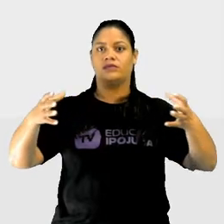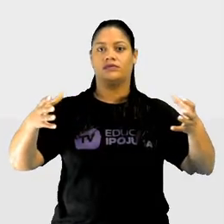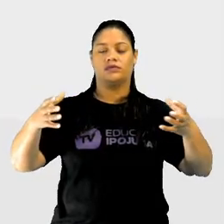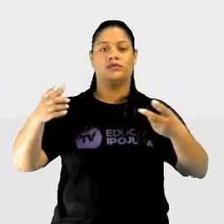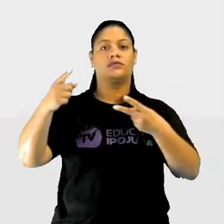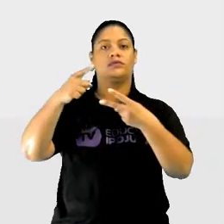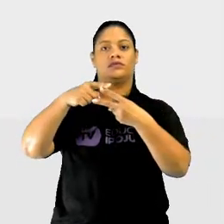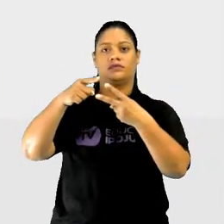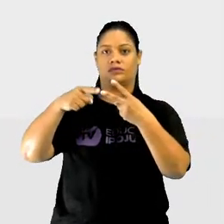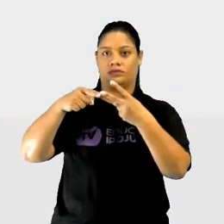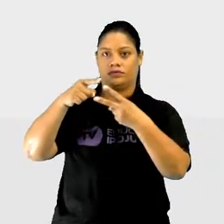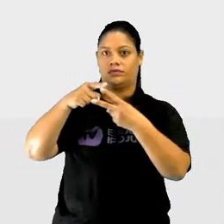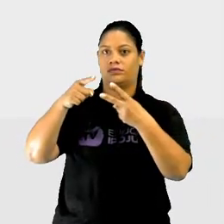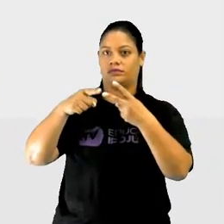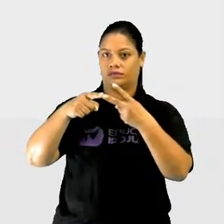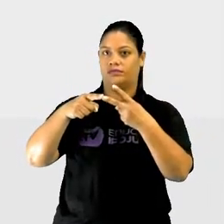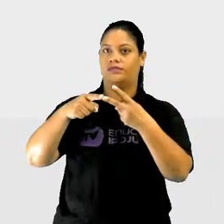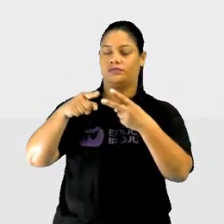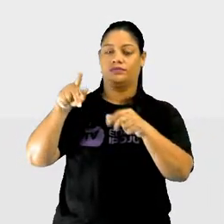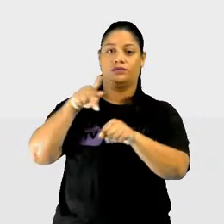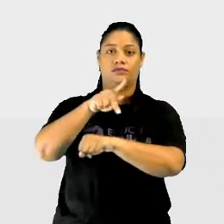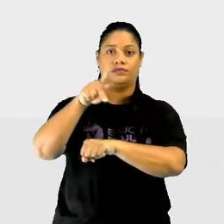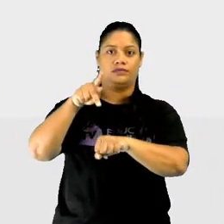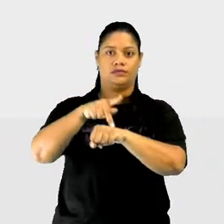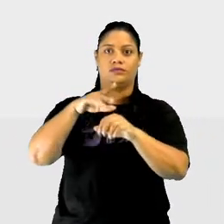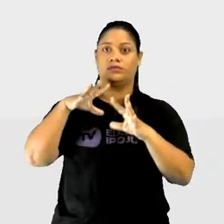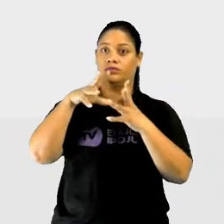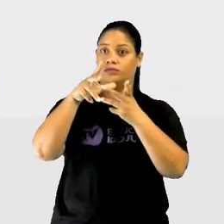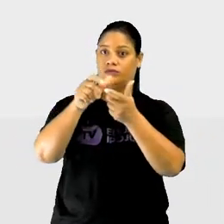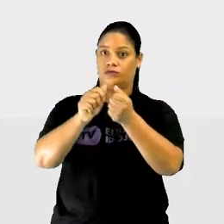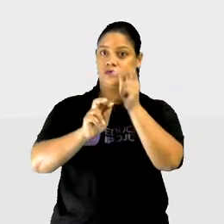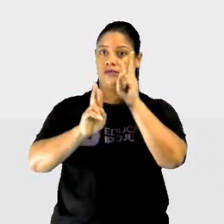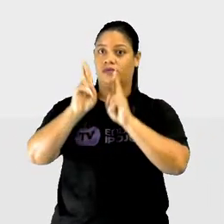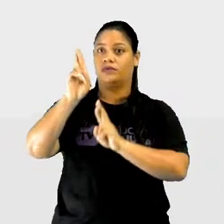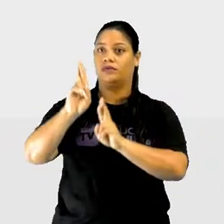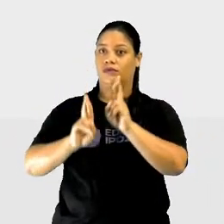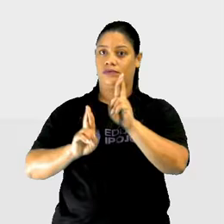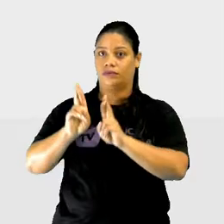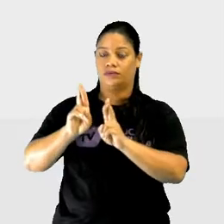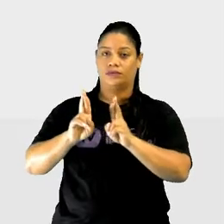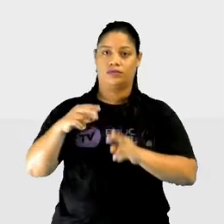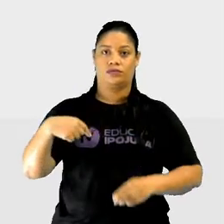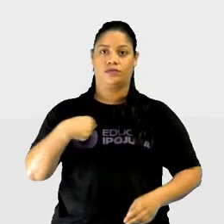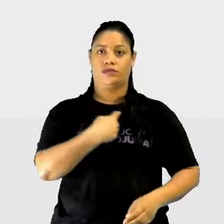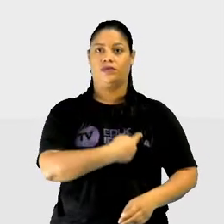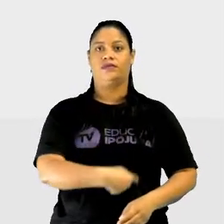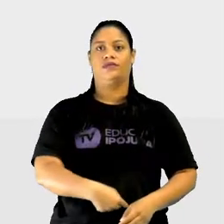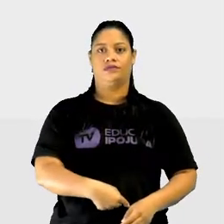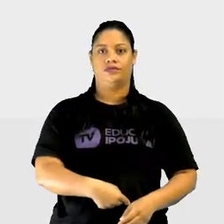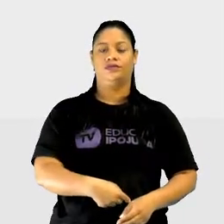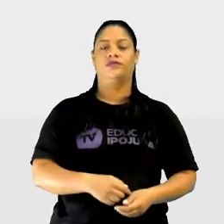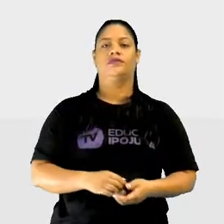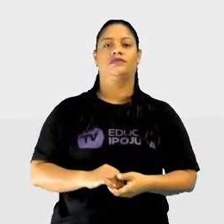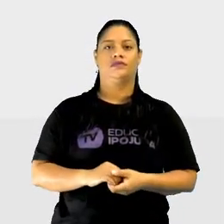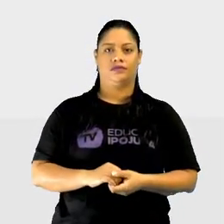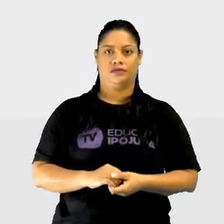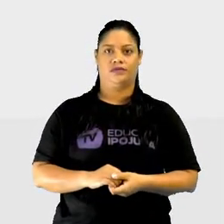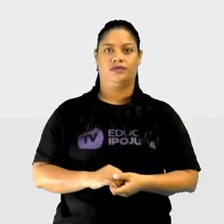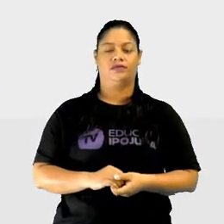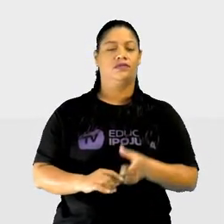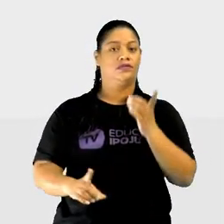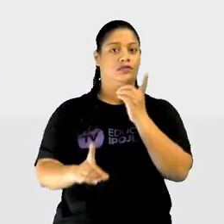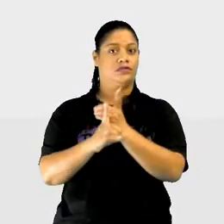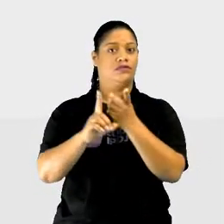dois dos maiores países do mundo, que é a Rússia e a China. Nesse continente, a gente